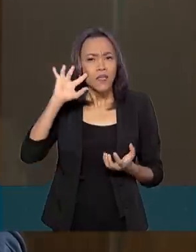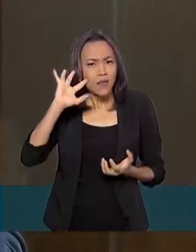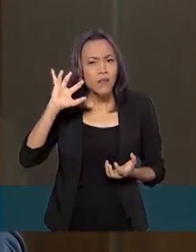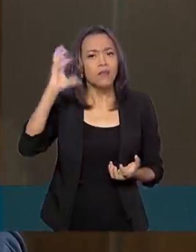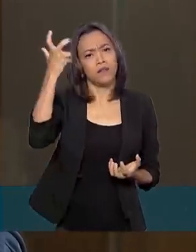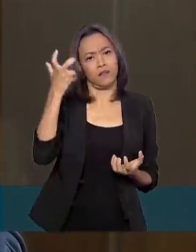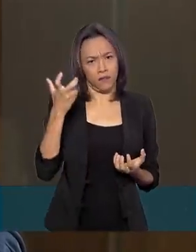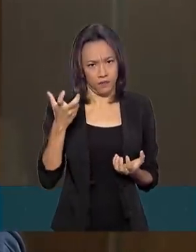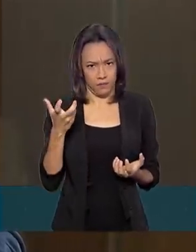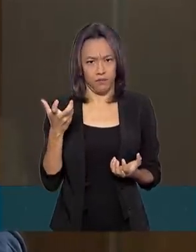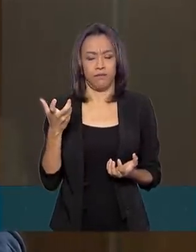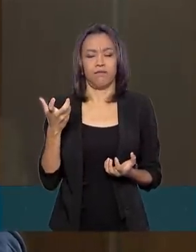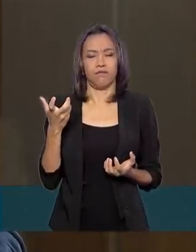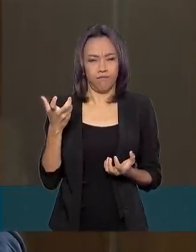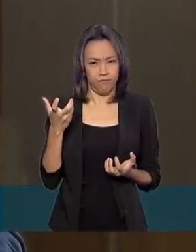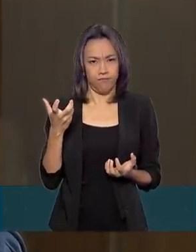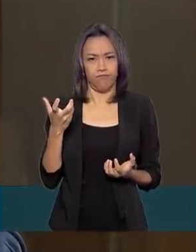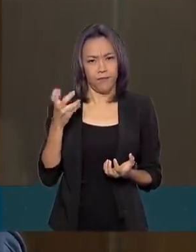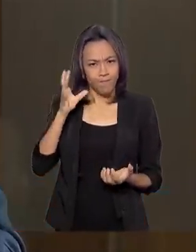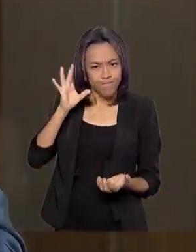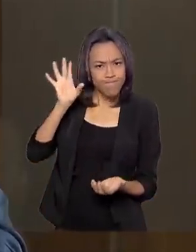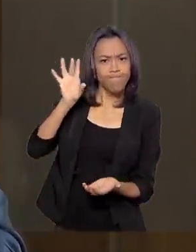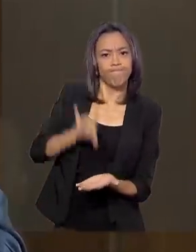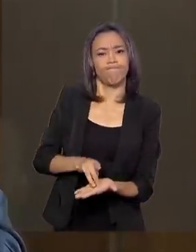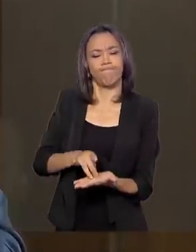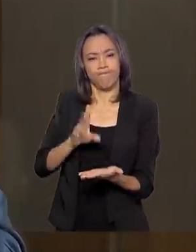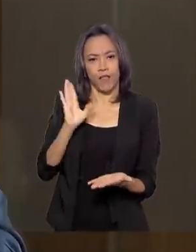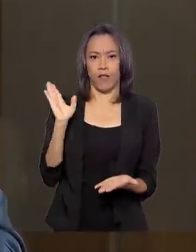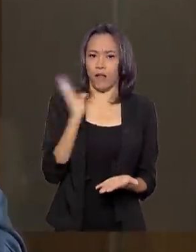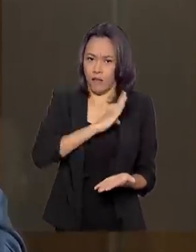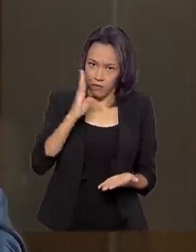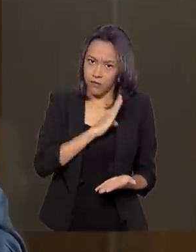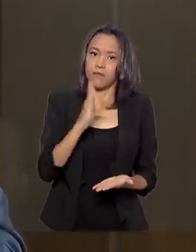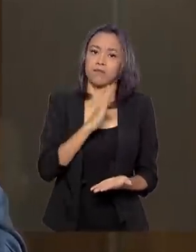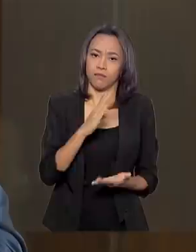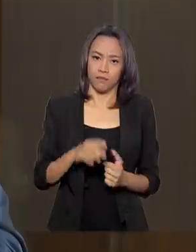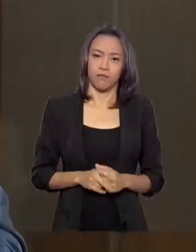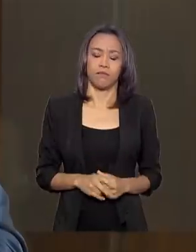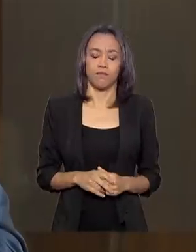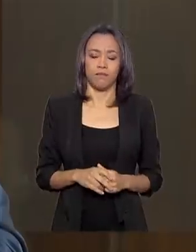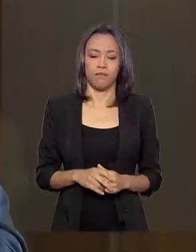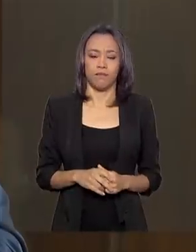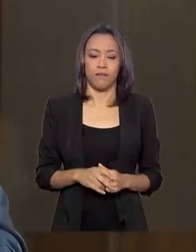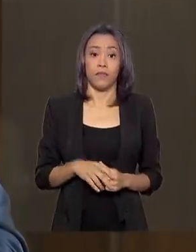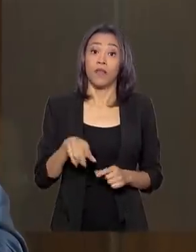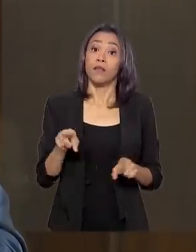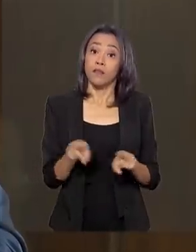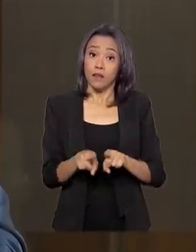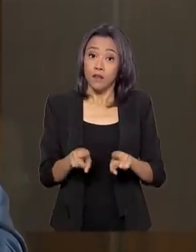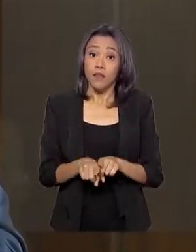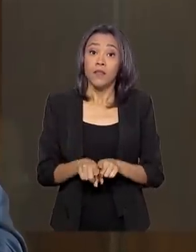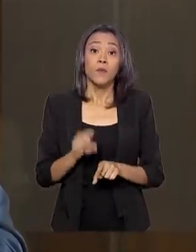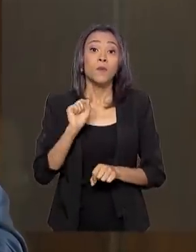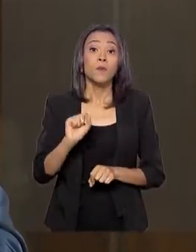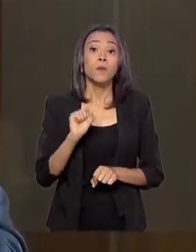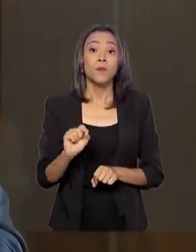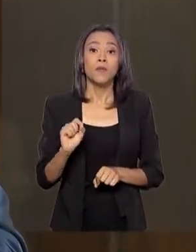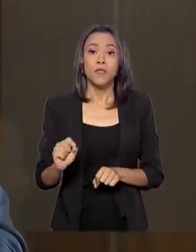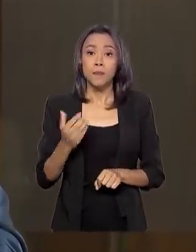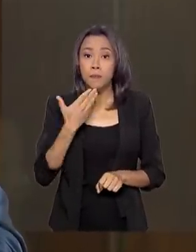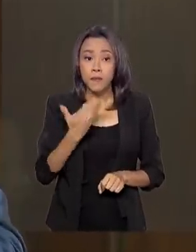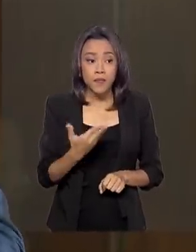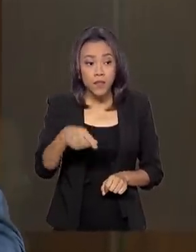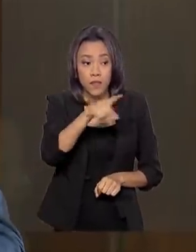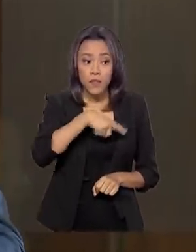seja uma realidade o mais rápido possível. Conclamar também aquelas pessoas que estão